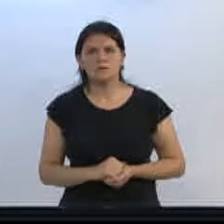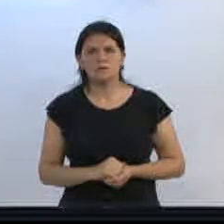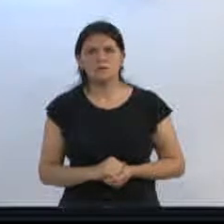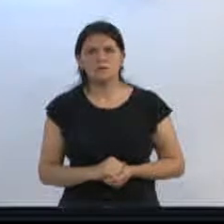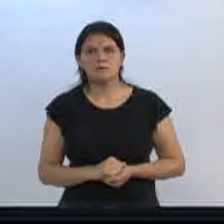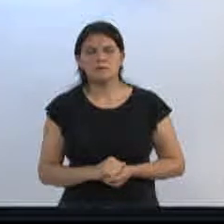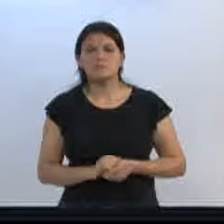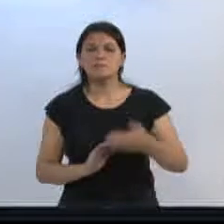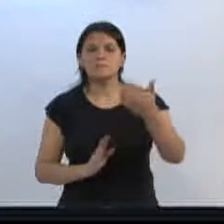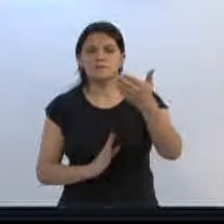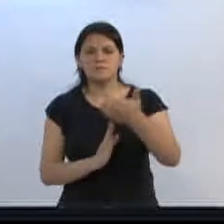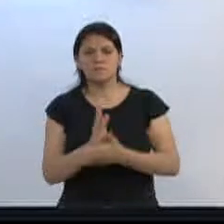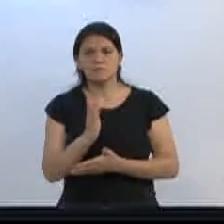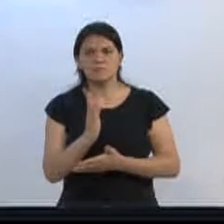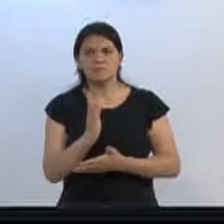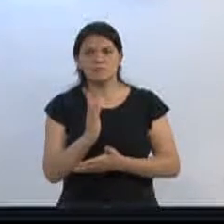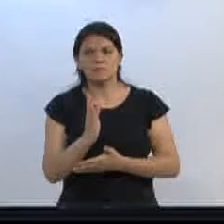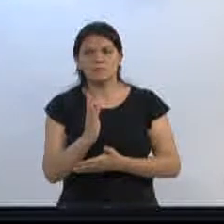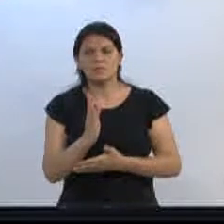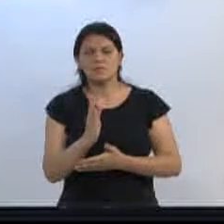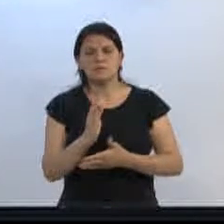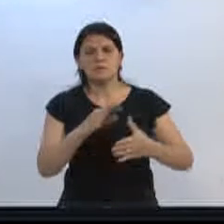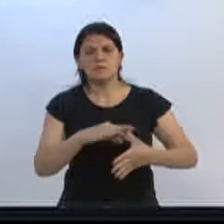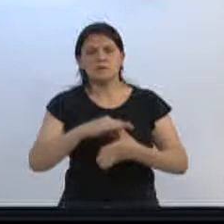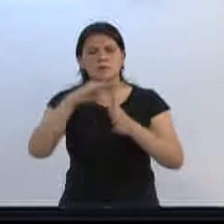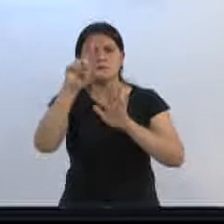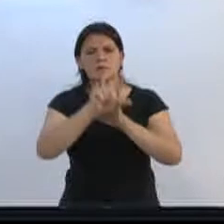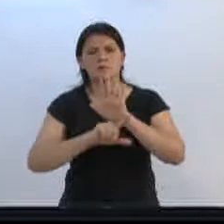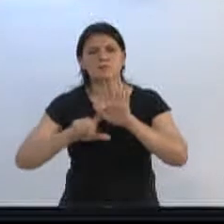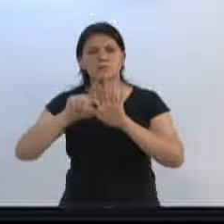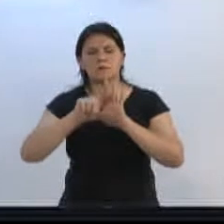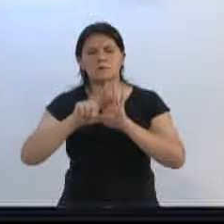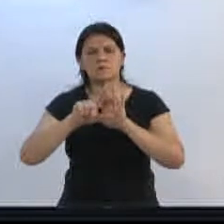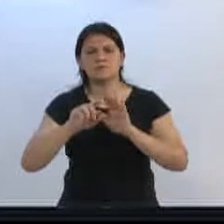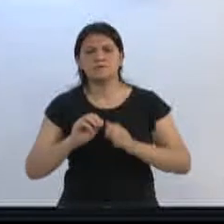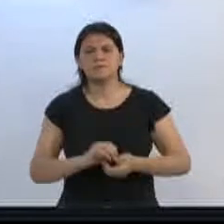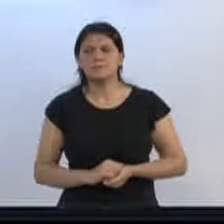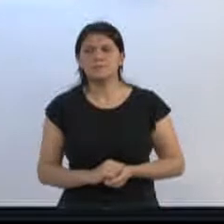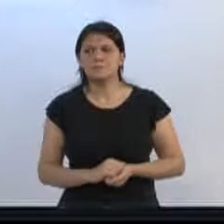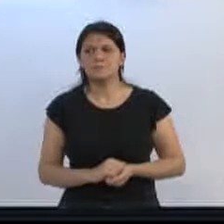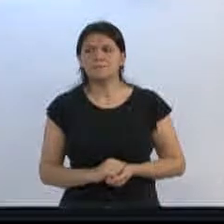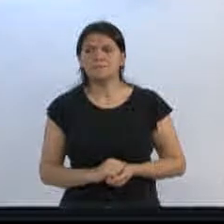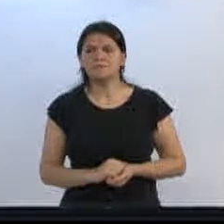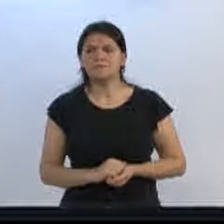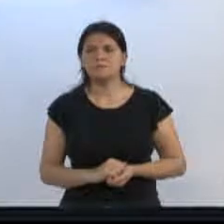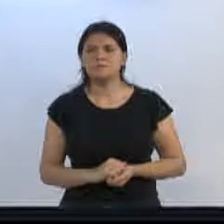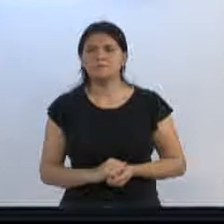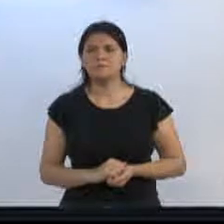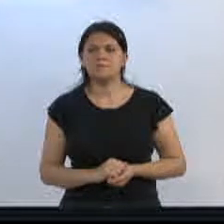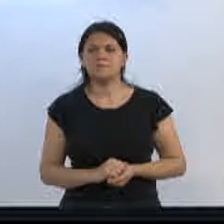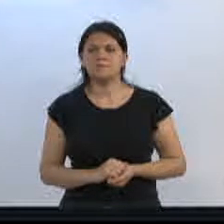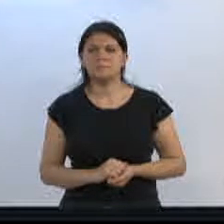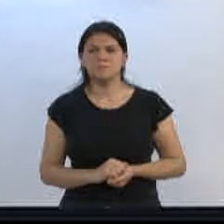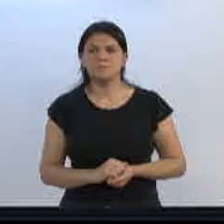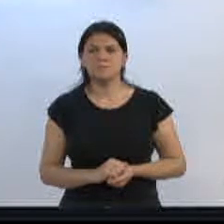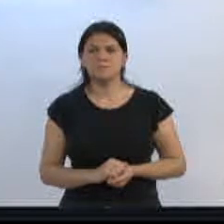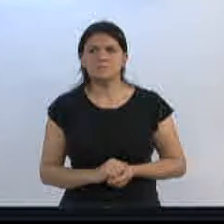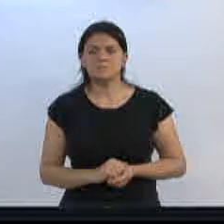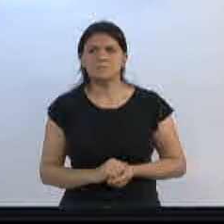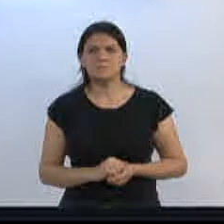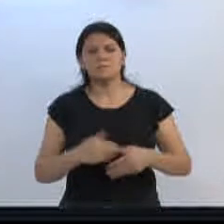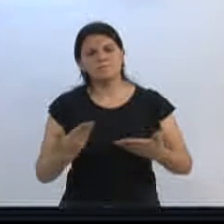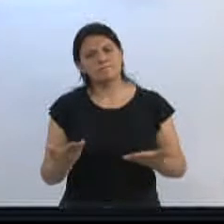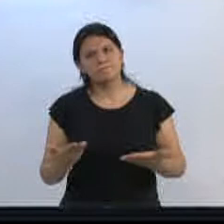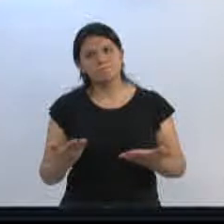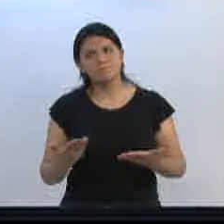Ok, aprovado. E a diretoria legislativa, ficando, então, prejudicado